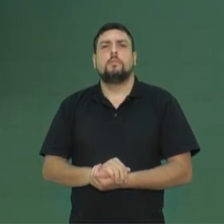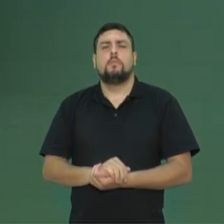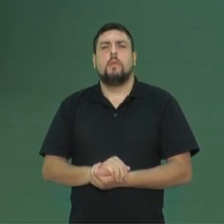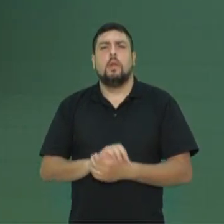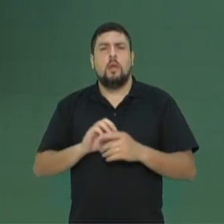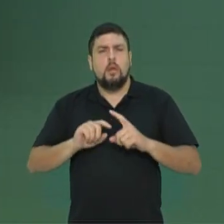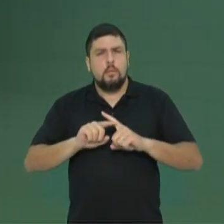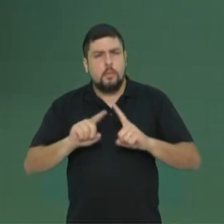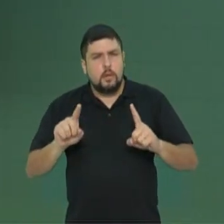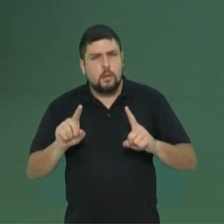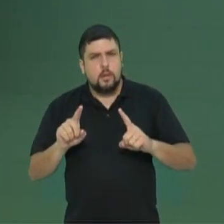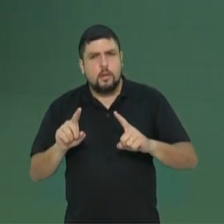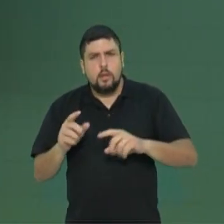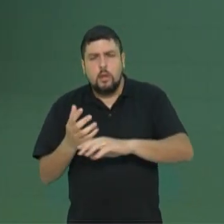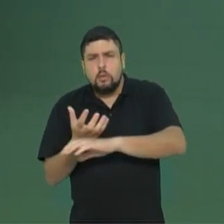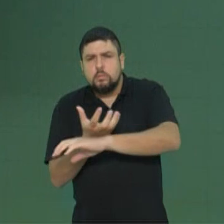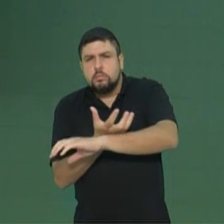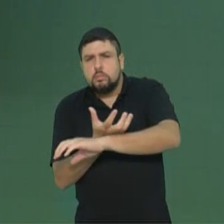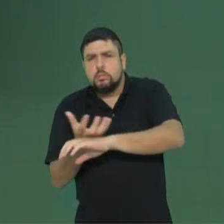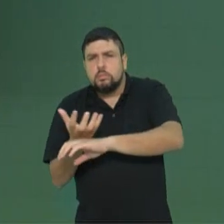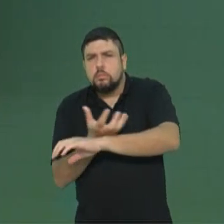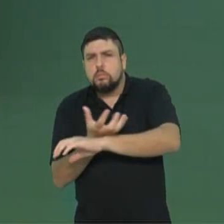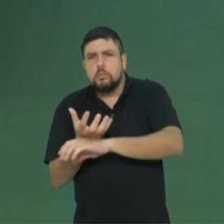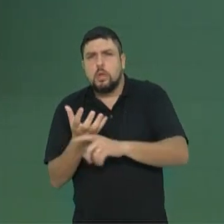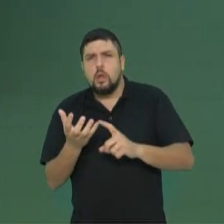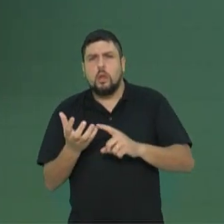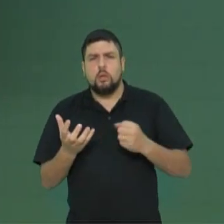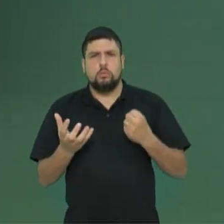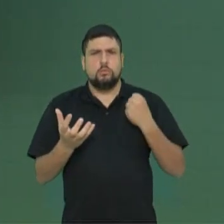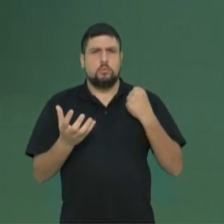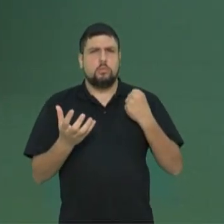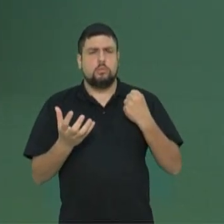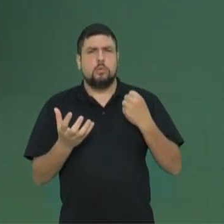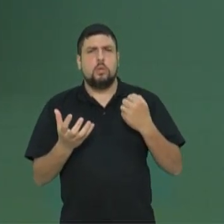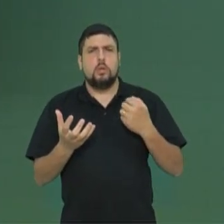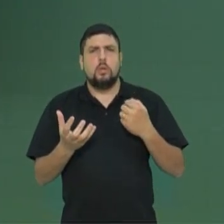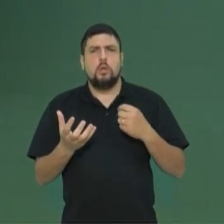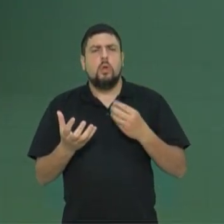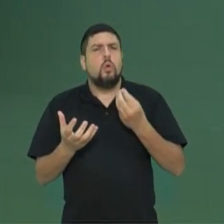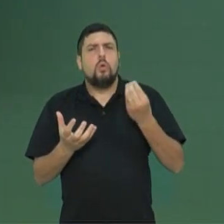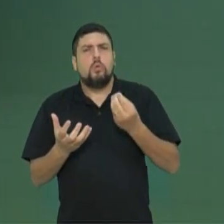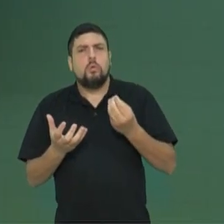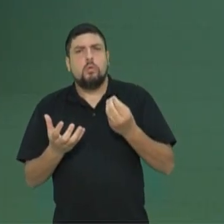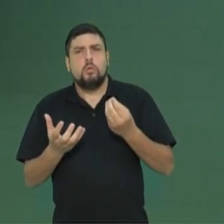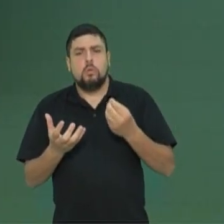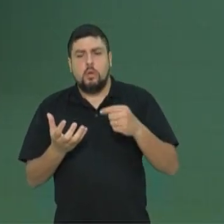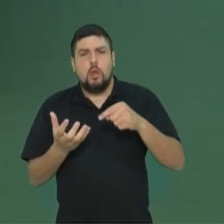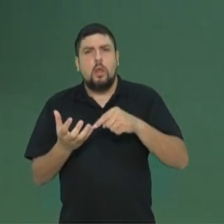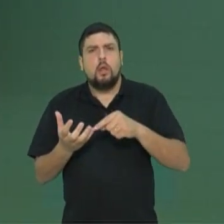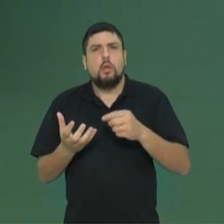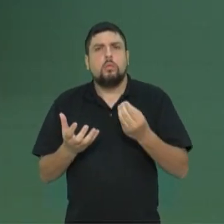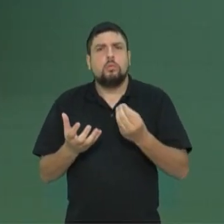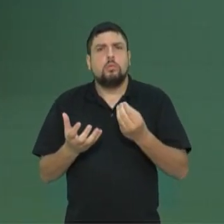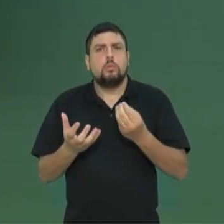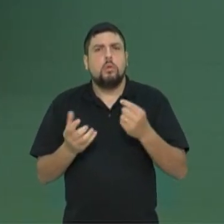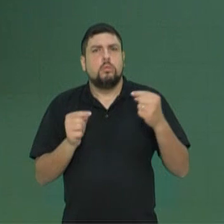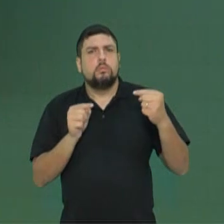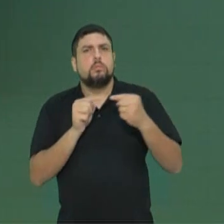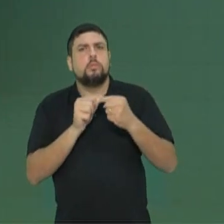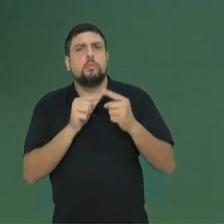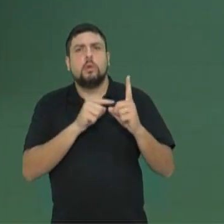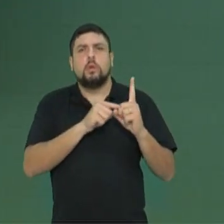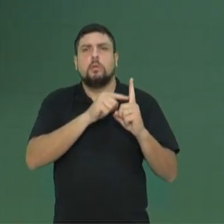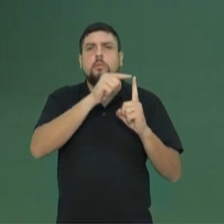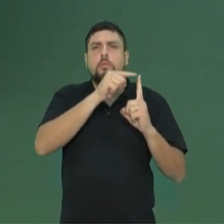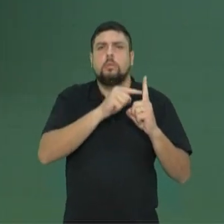nas plantas faz com que nessa região as plantas sejam assim? A que as plantas respondem? Elas respondem à temperatura? Elas respondem à